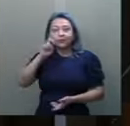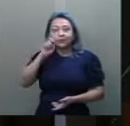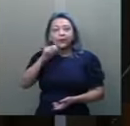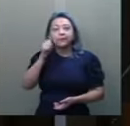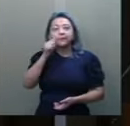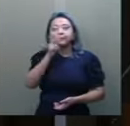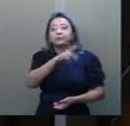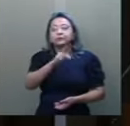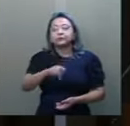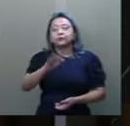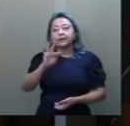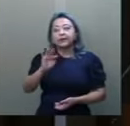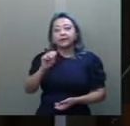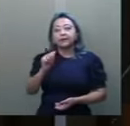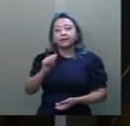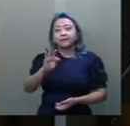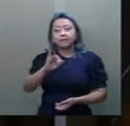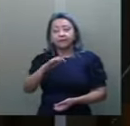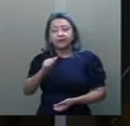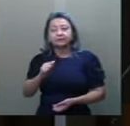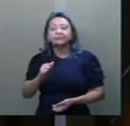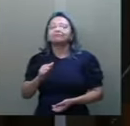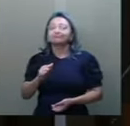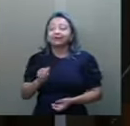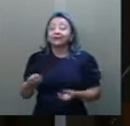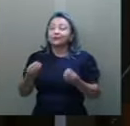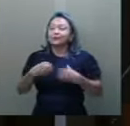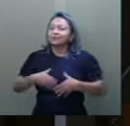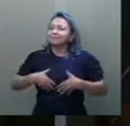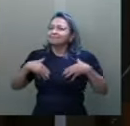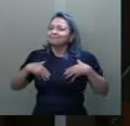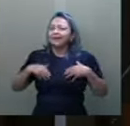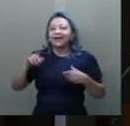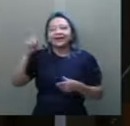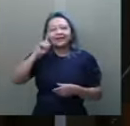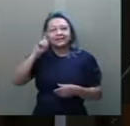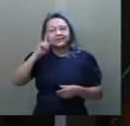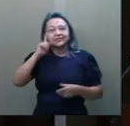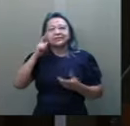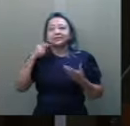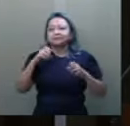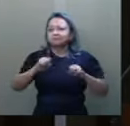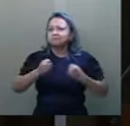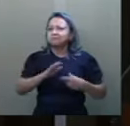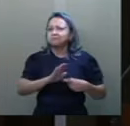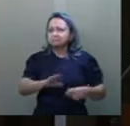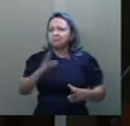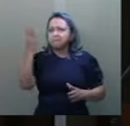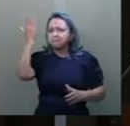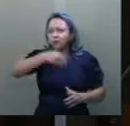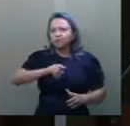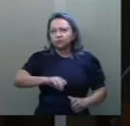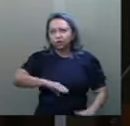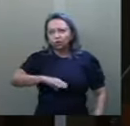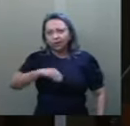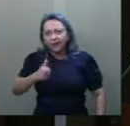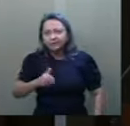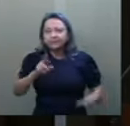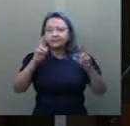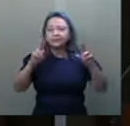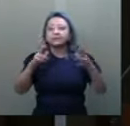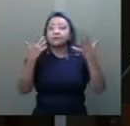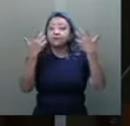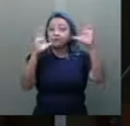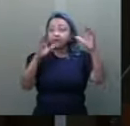professora Fátima Bezerra, que nos dá, a cada dia, lições de coragem e esperança. Viva